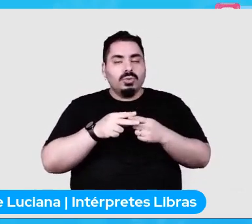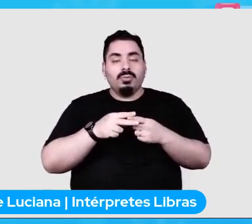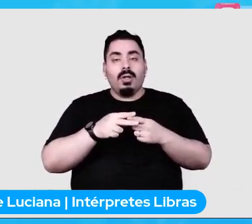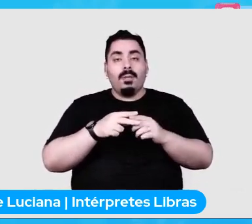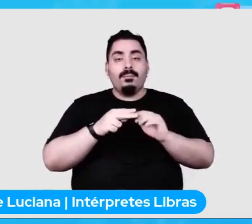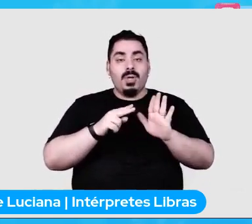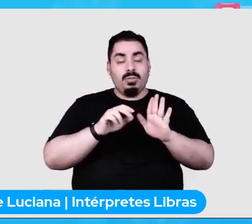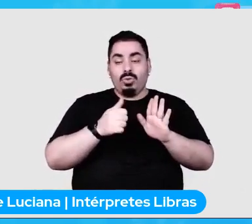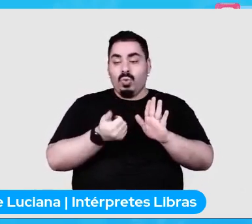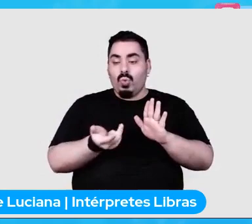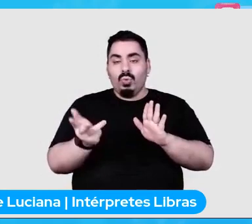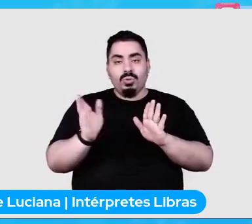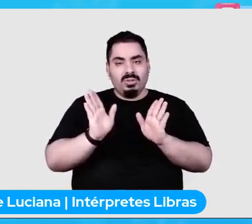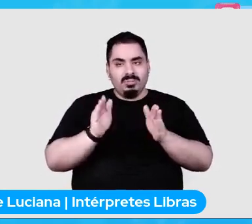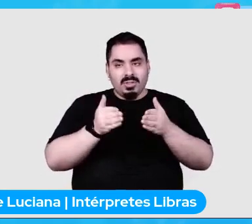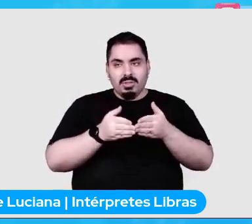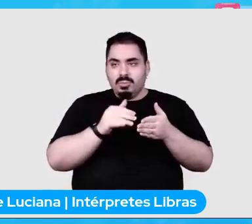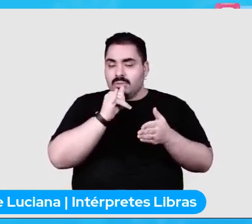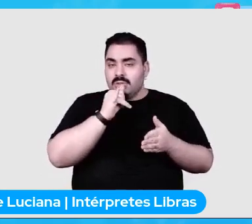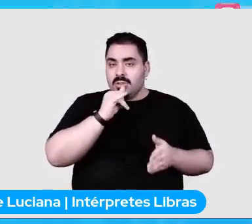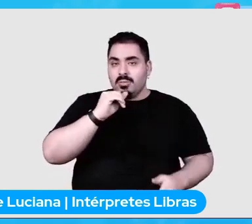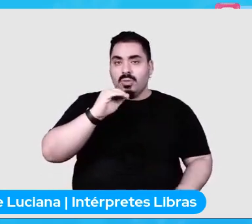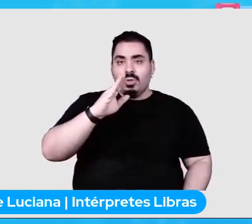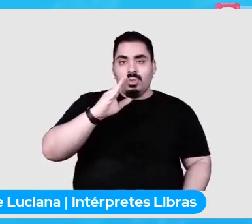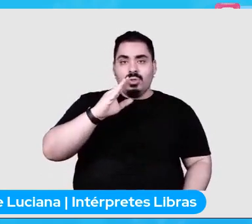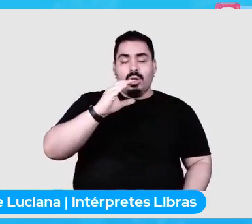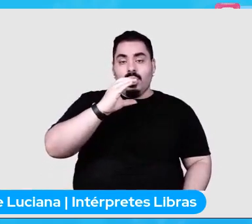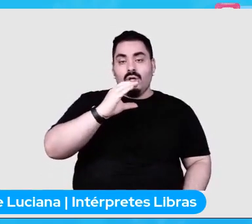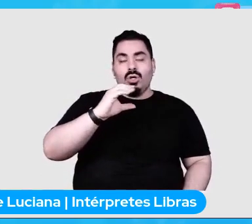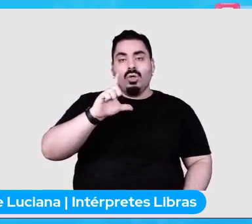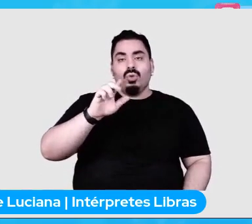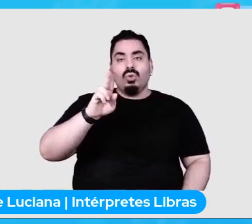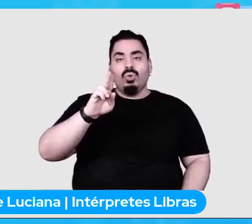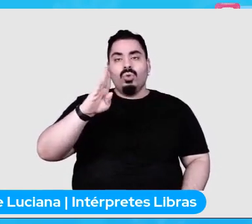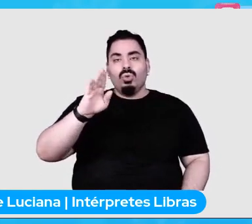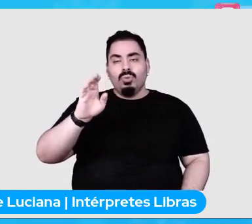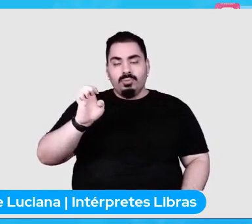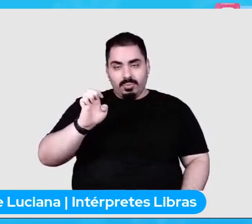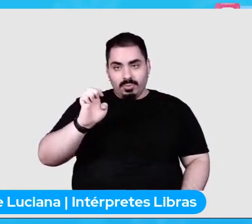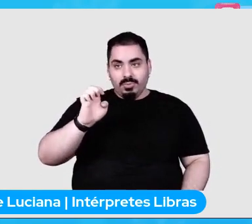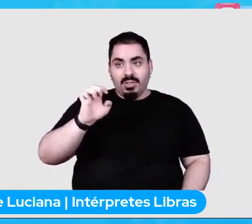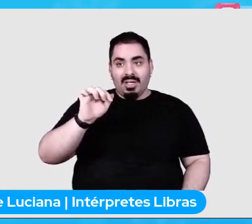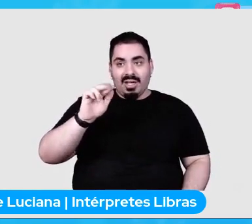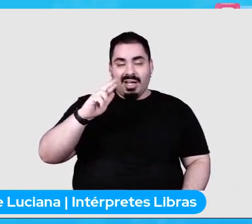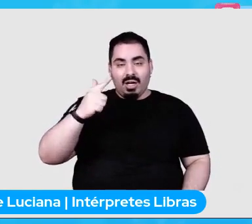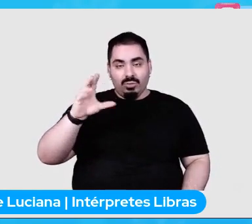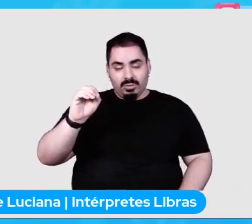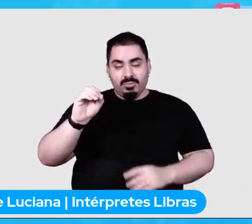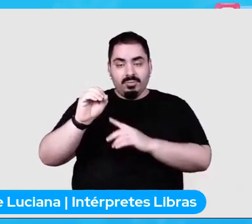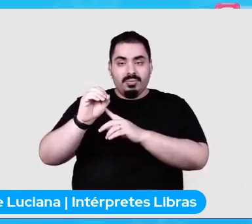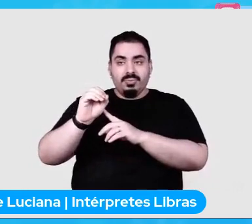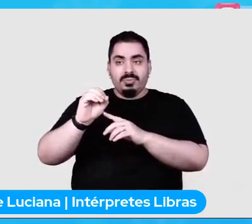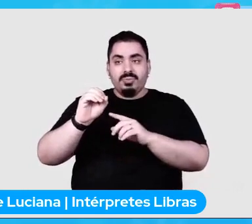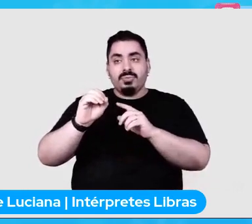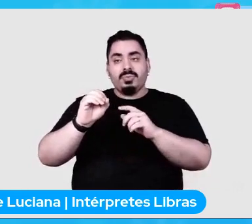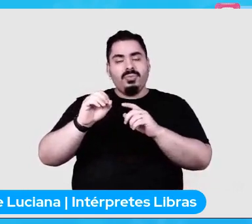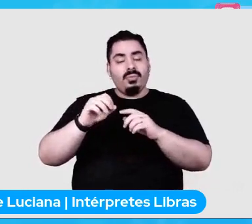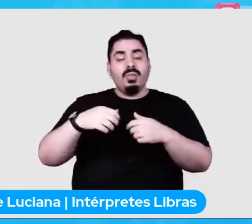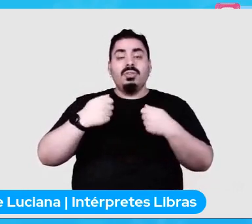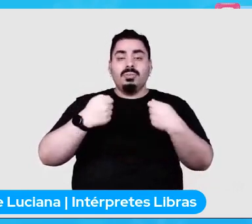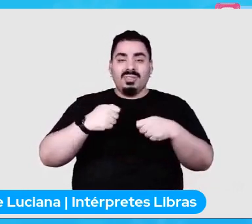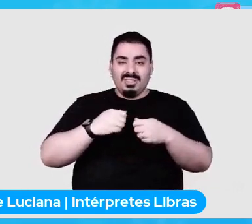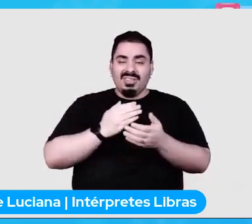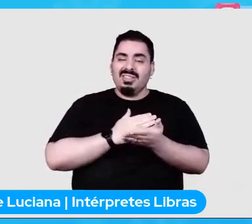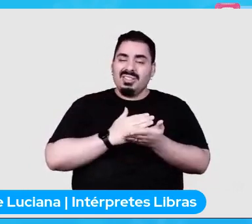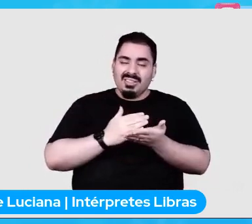exemplo o Clubhouse se você quiser criar um card no Clubhouse que é uma ferramenta igual Gira aí você talvez tem que criar esse do zero usando a